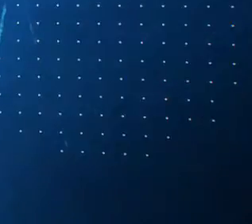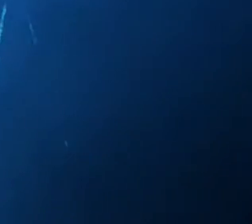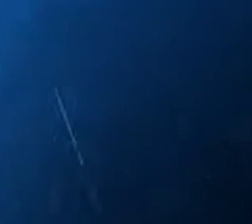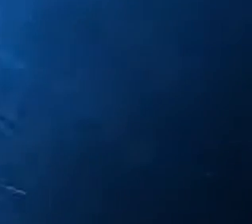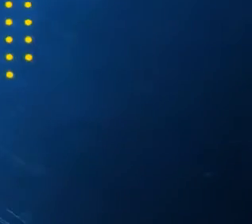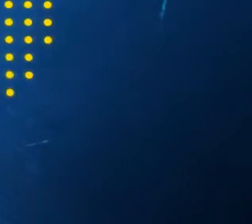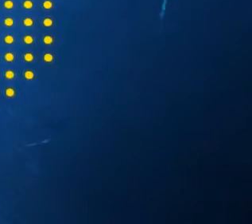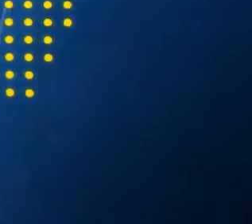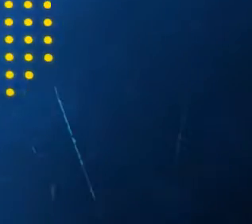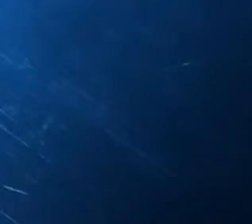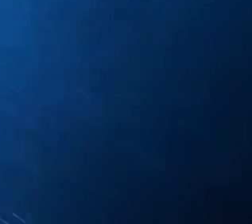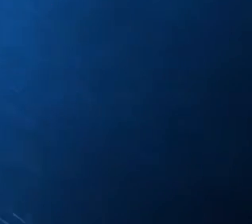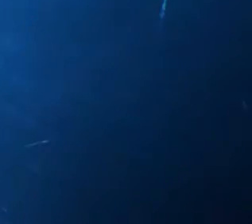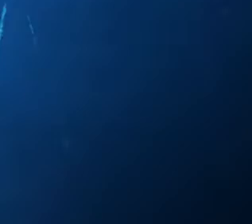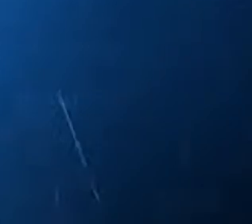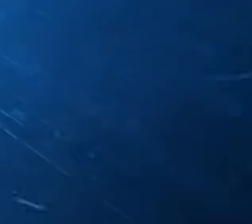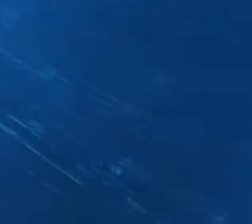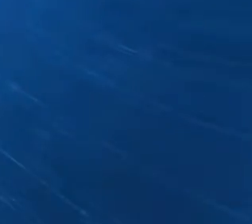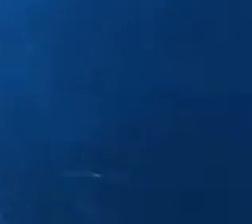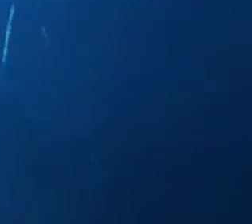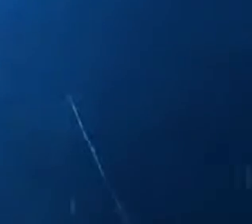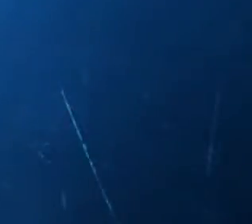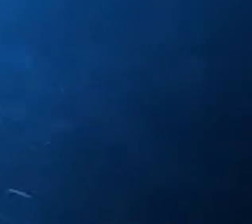Música Música